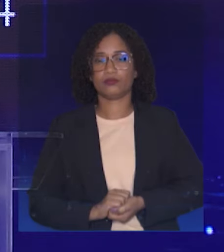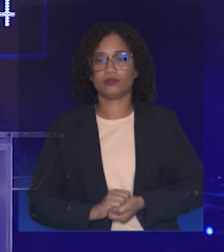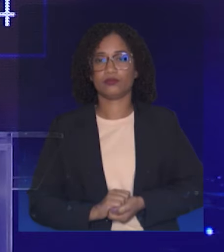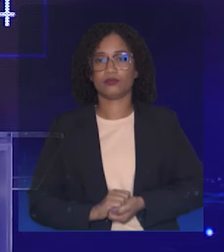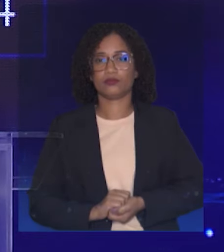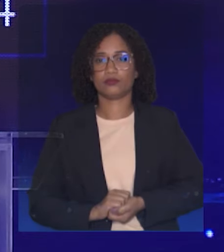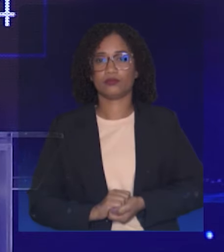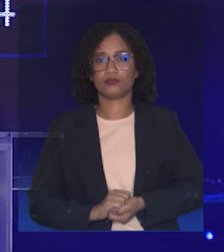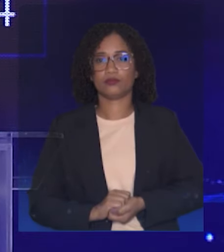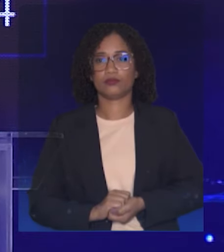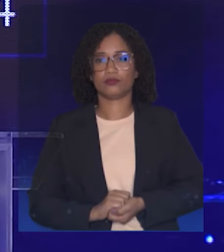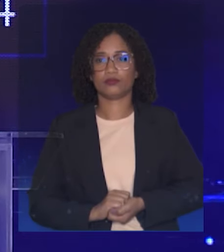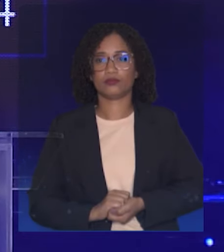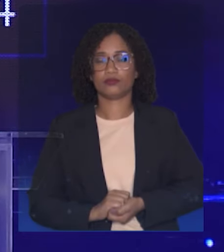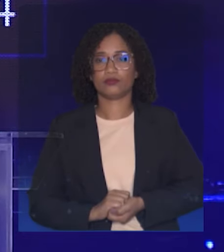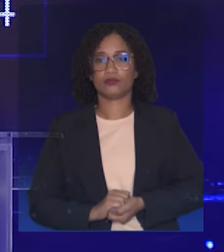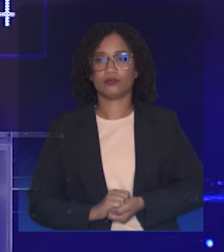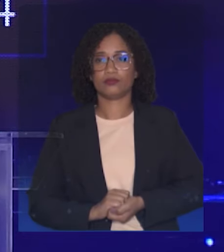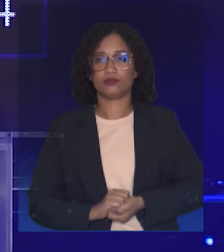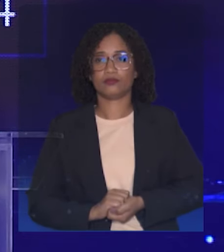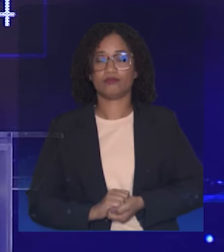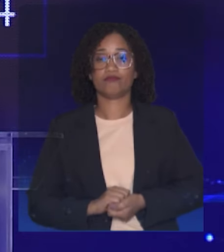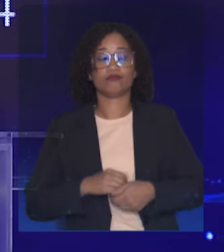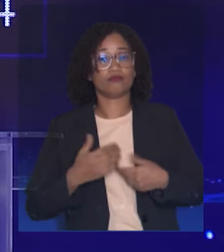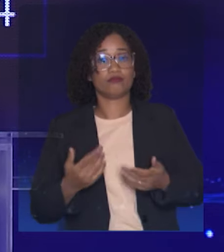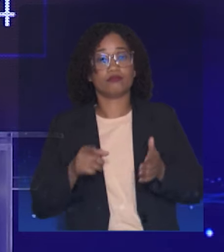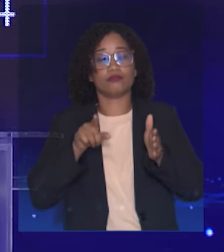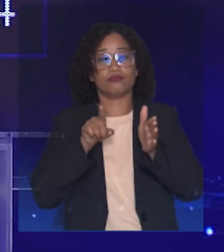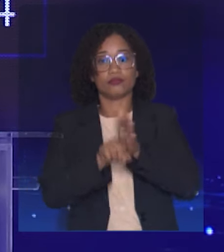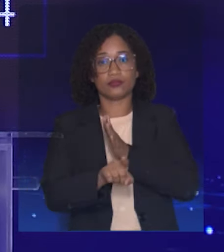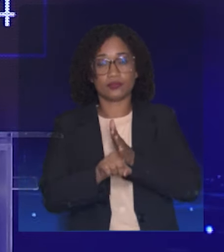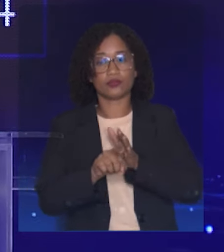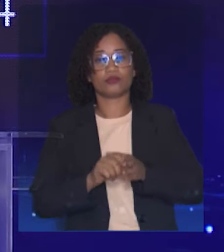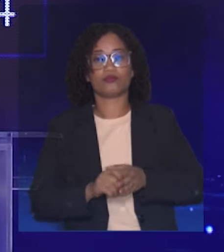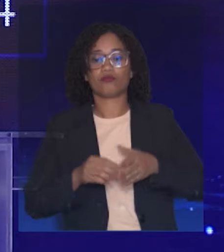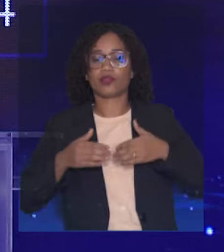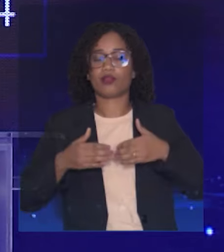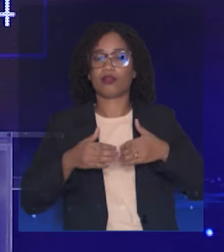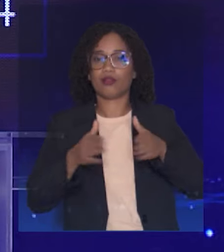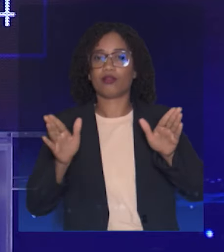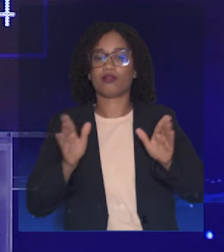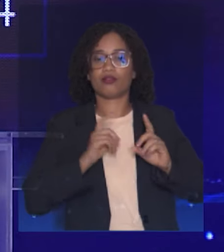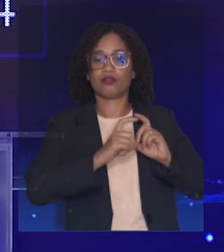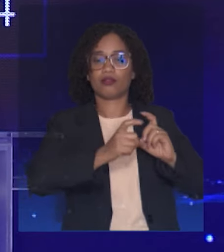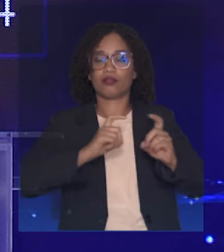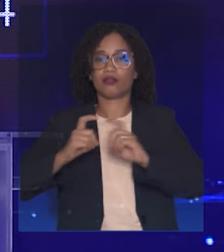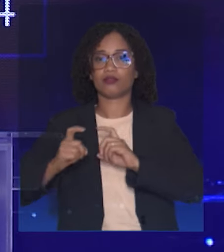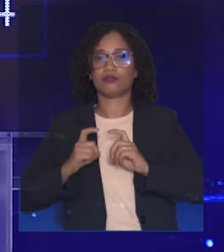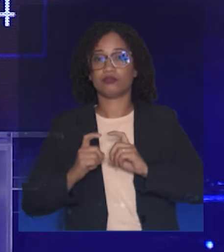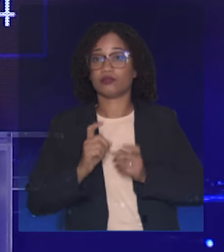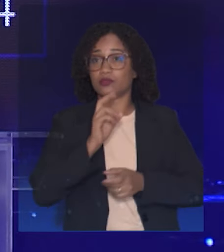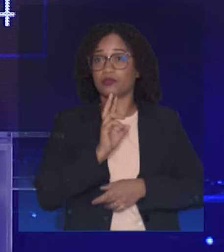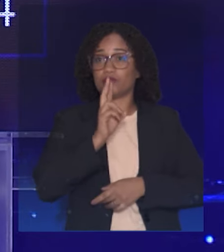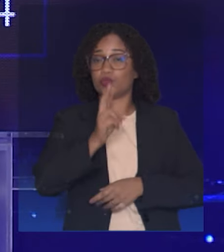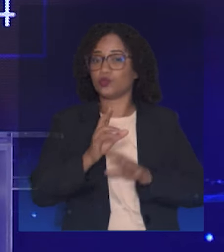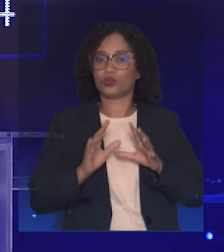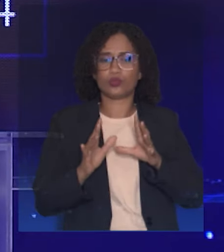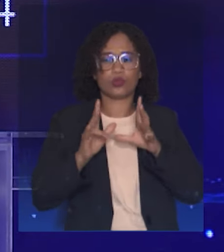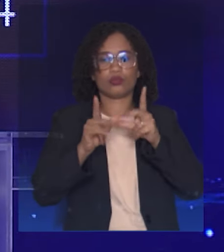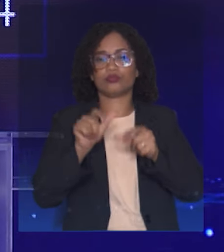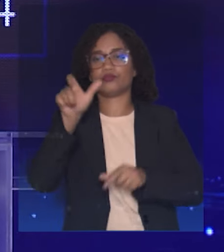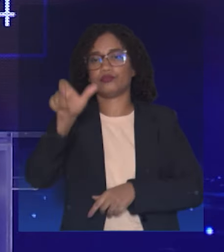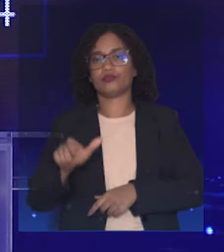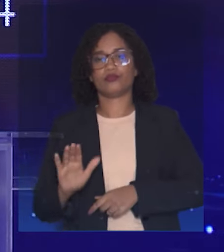Vamos, então, à pergunta que vai abrir este debate, que deve ser respondida por todos os candidatos. A pergunta está aqui nesse envelope,